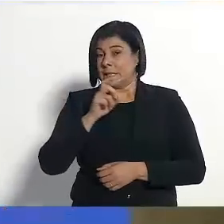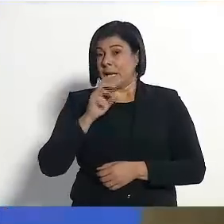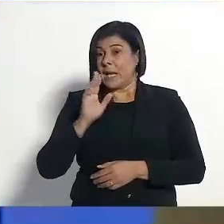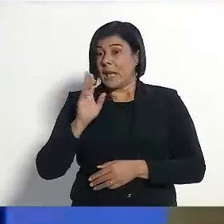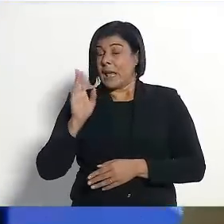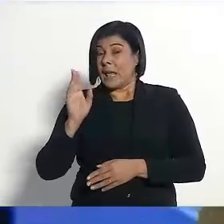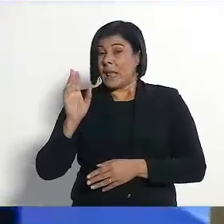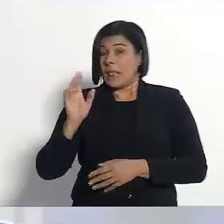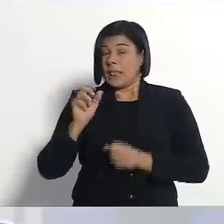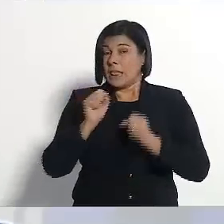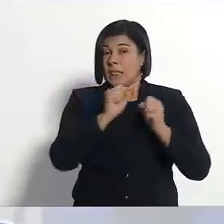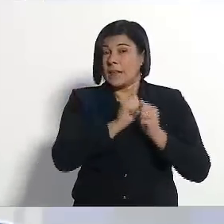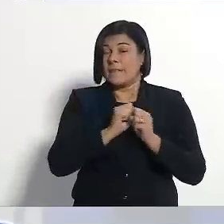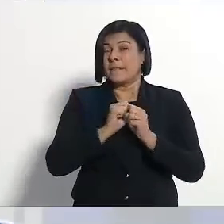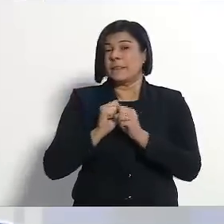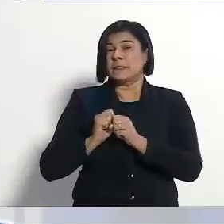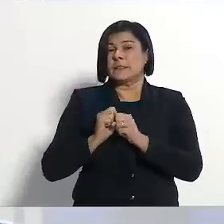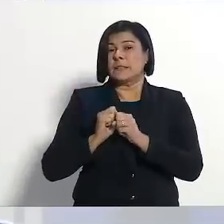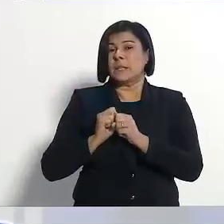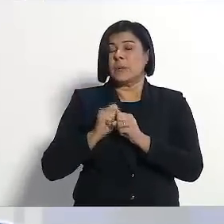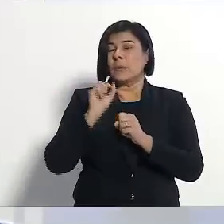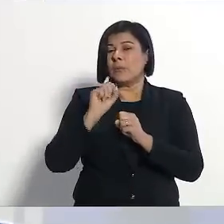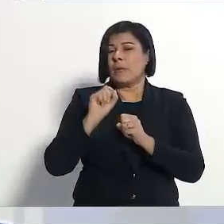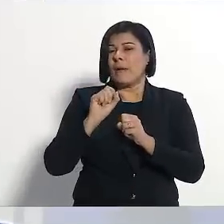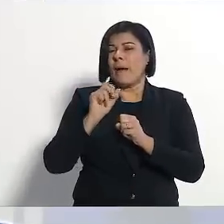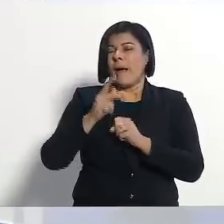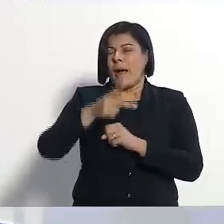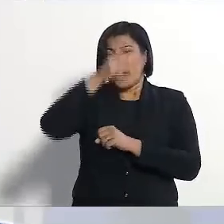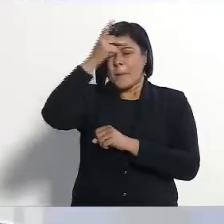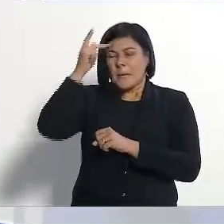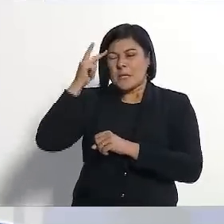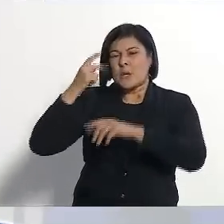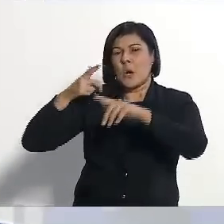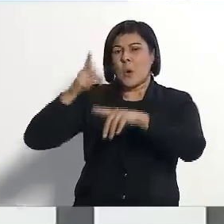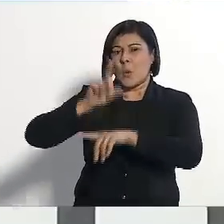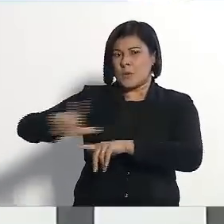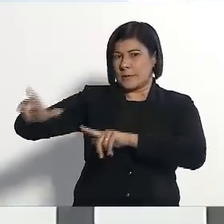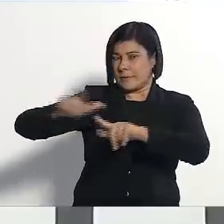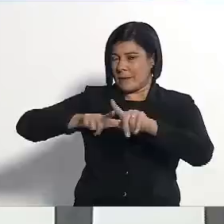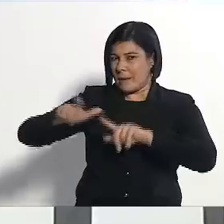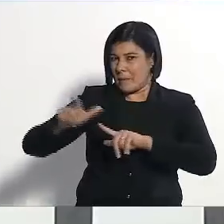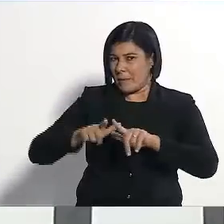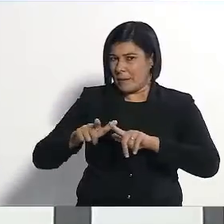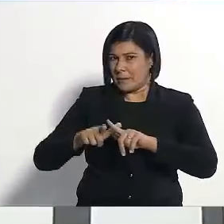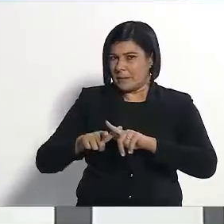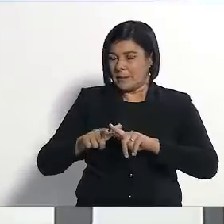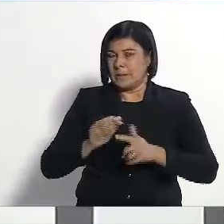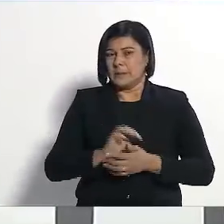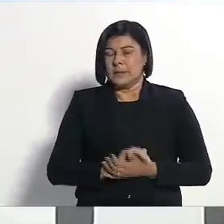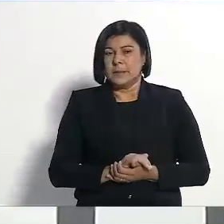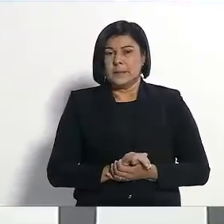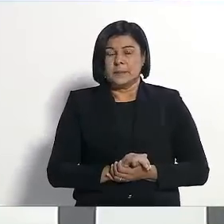latifundiários, você defender quem lhe empregou, quem lhe empregou é